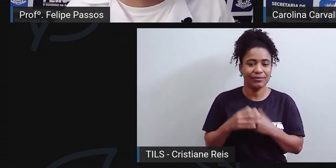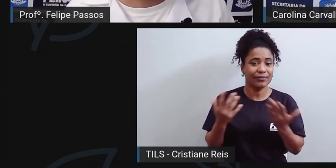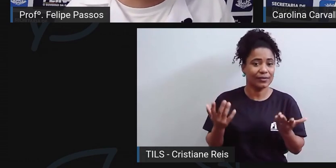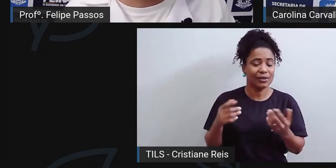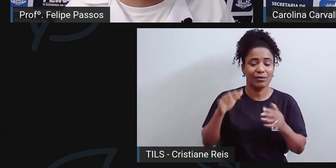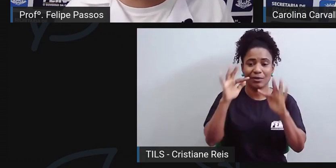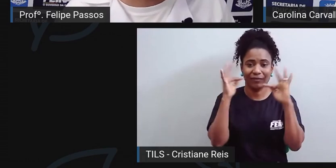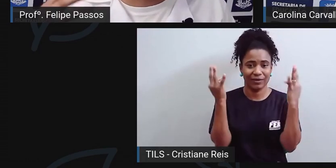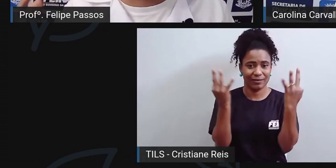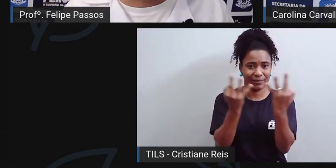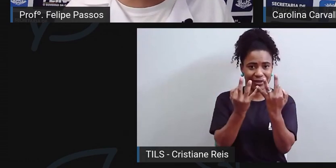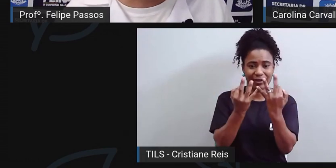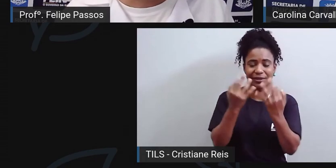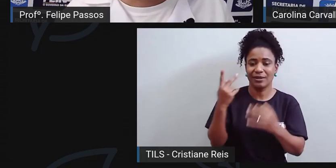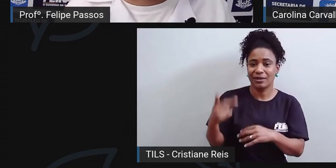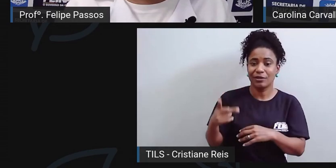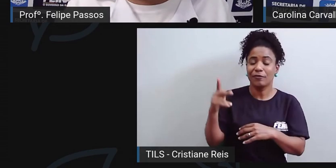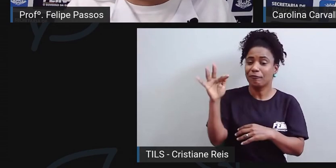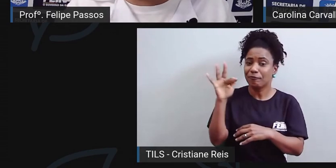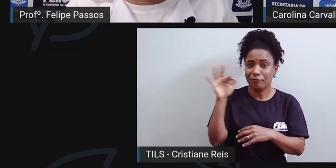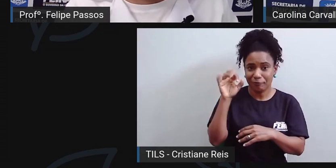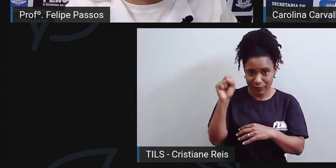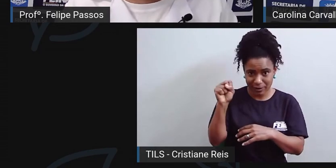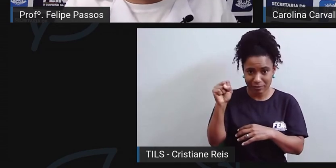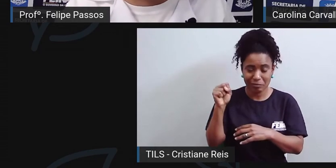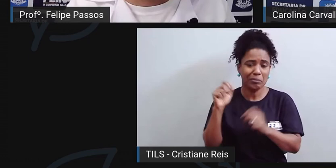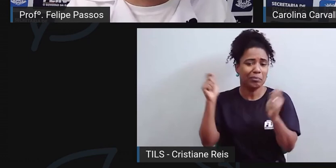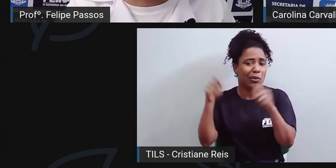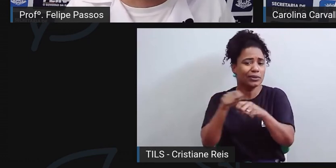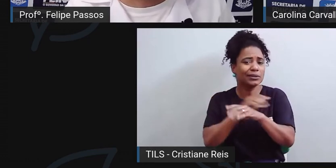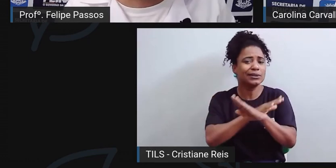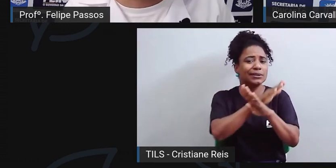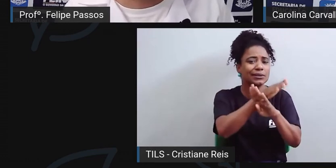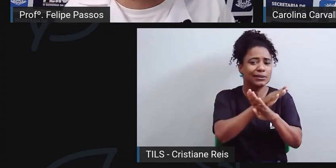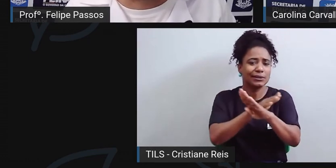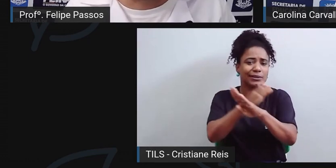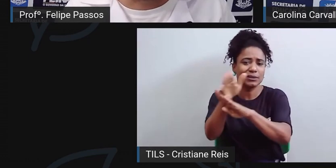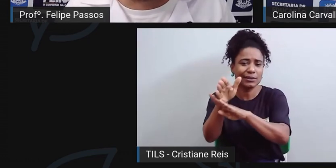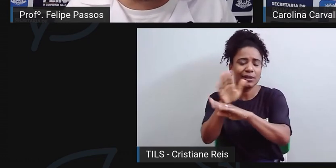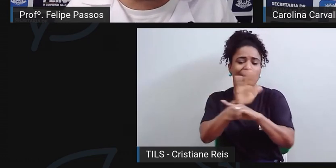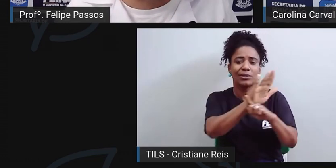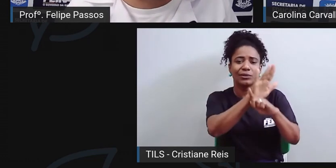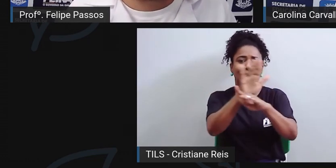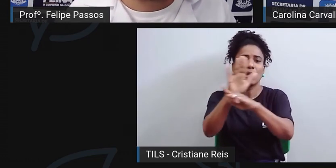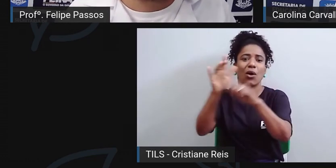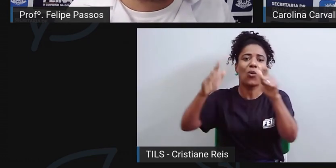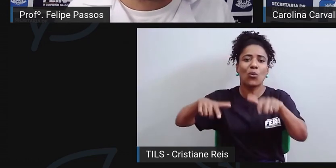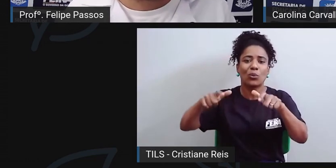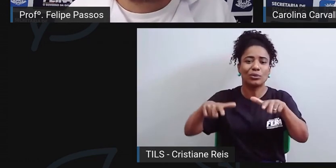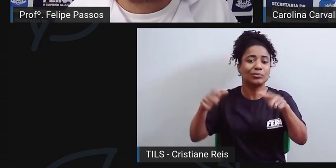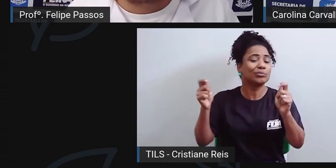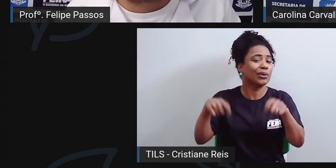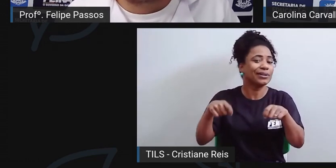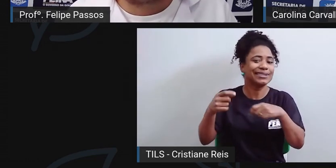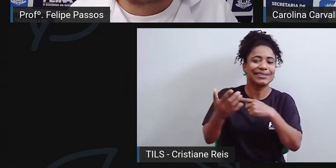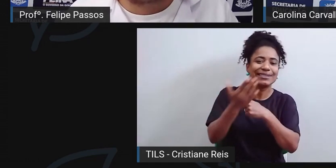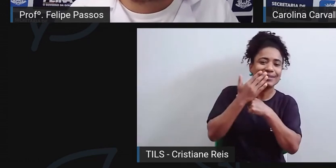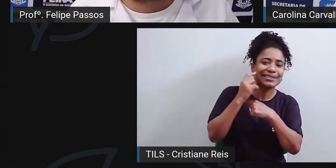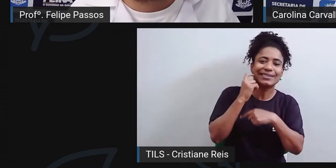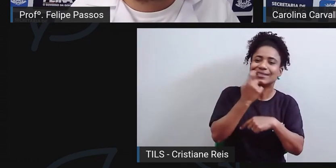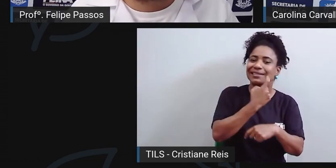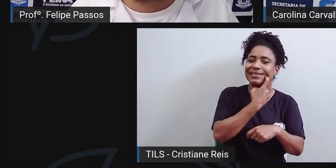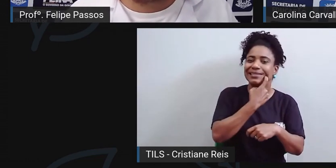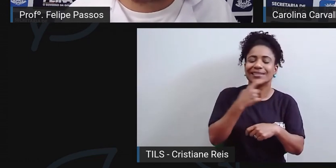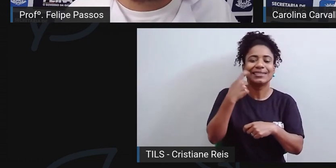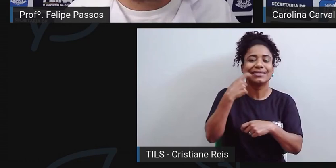de Santana pode buscar atendimento preventivo e também para resolver problemas de saúde bucal? Então, a nossa cidade